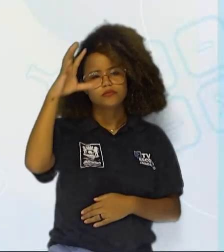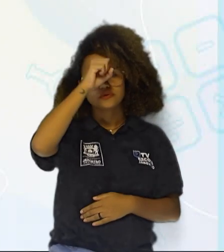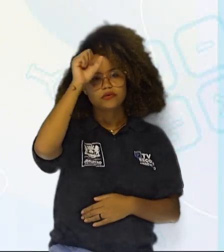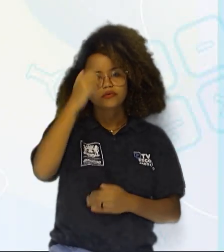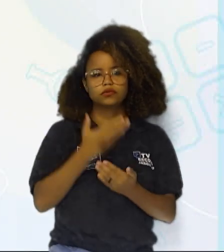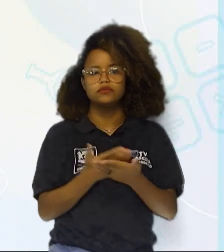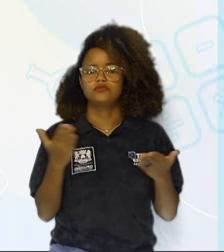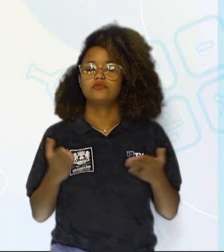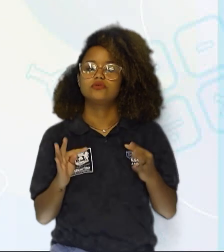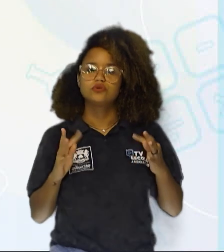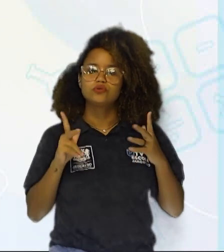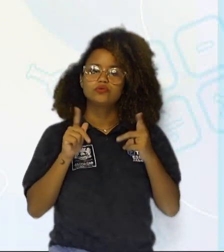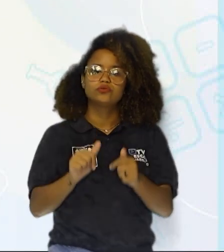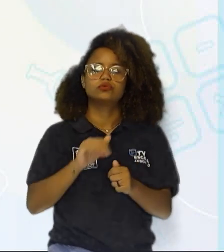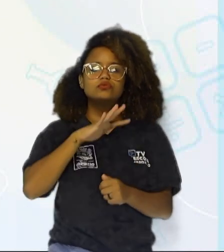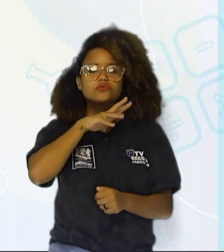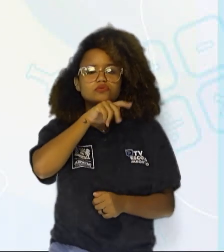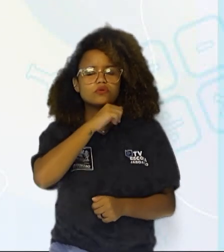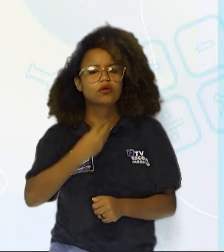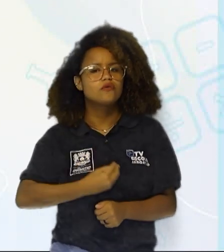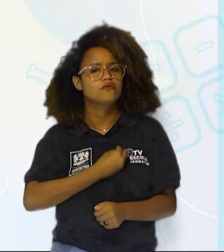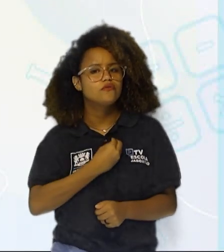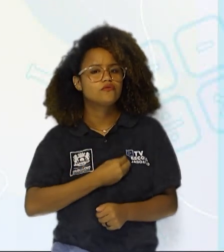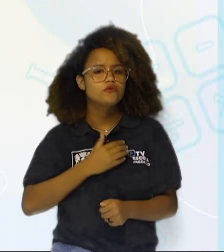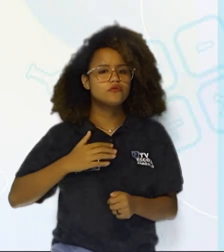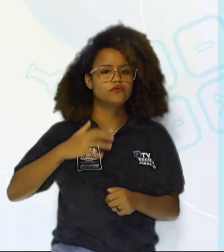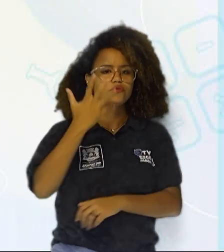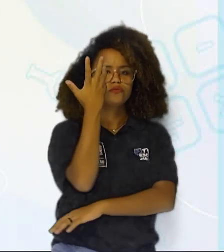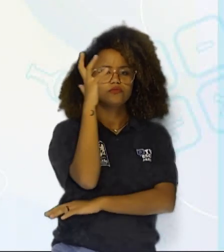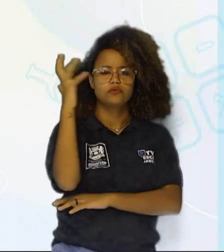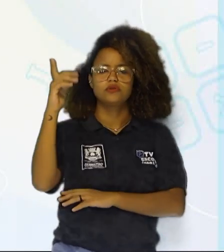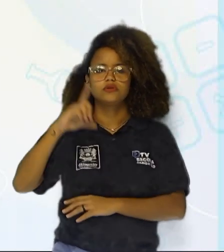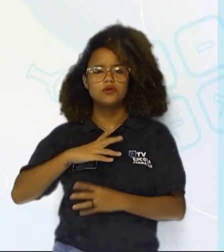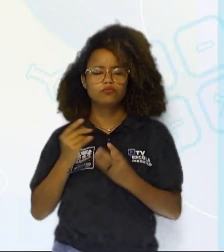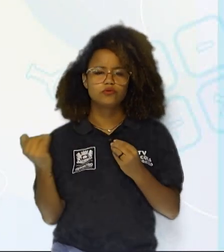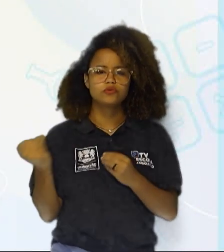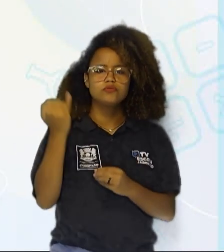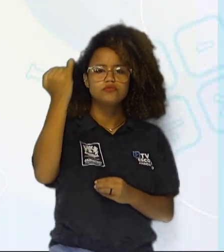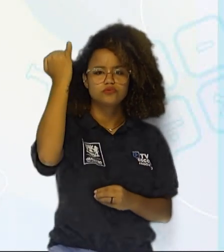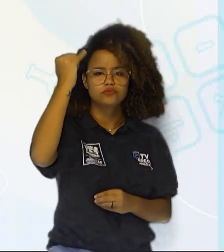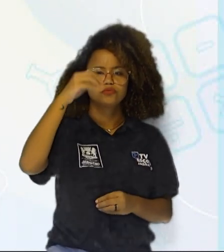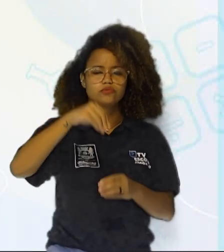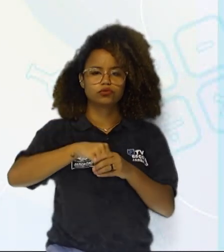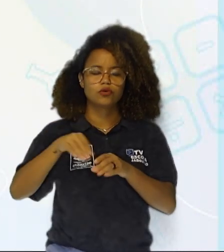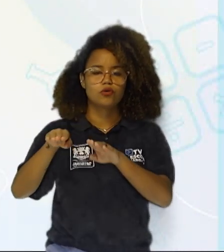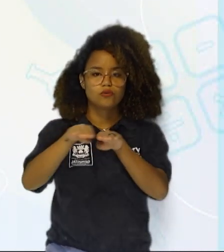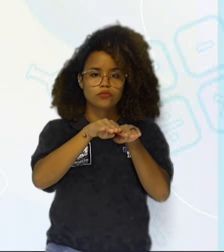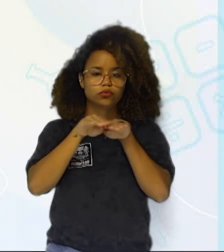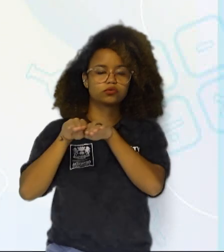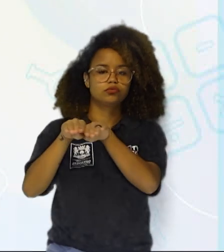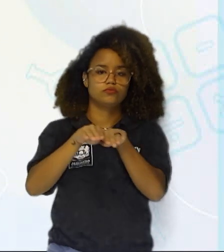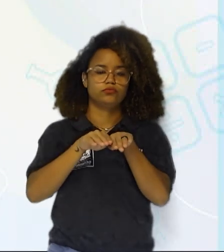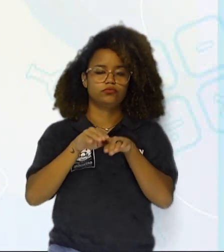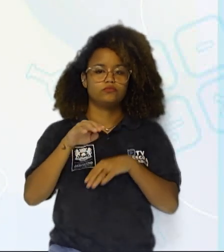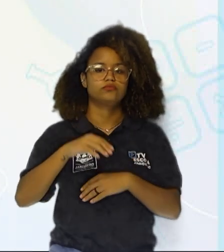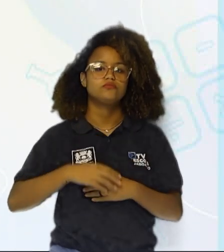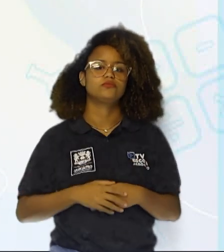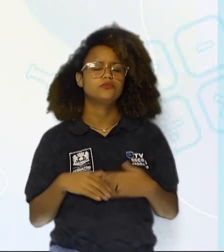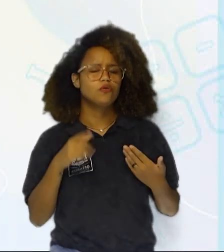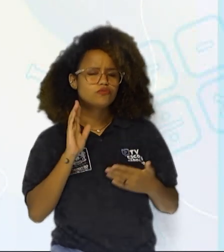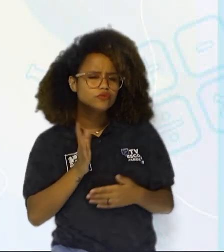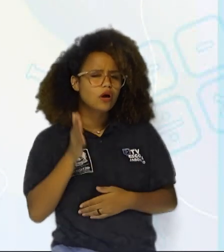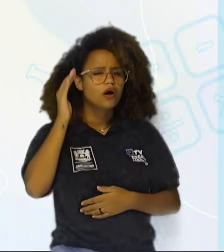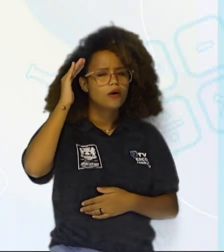hoje que todos os animais que vivem no meio ambiente têm grande importância no equilíbrio do ecossistema. Você já